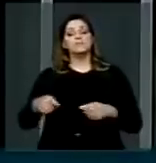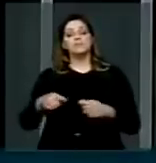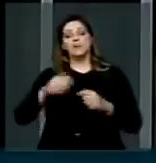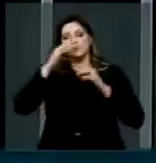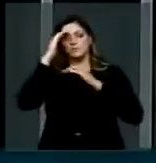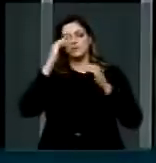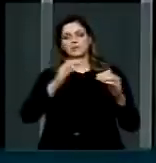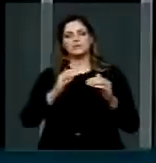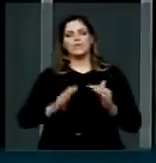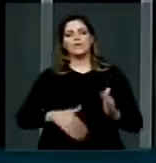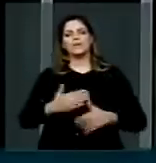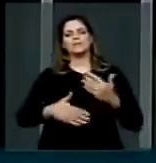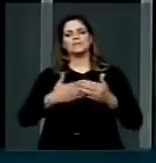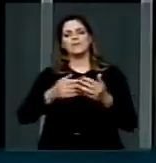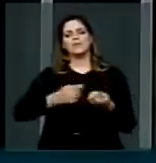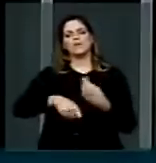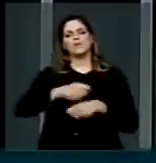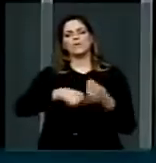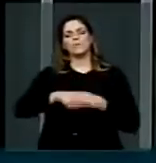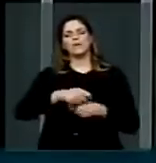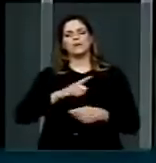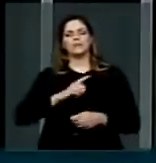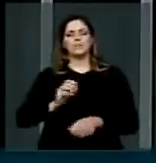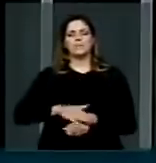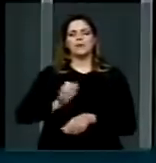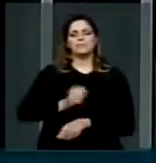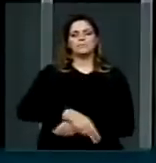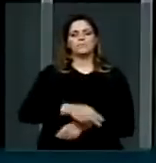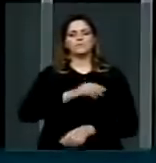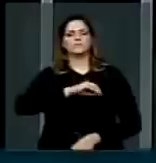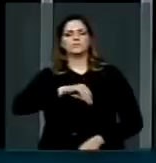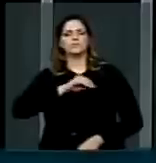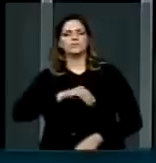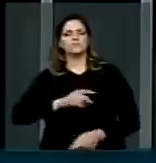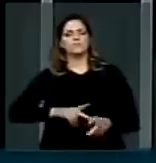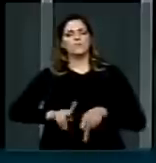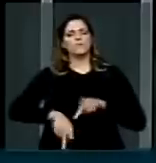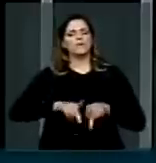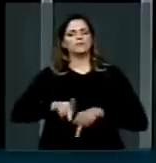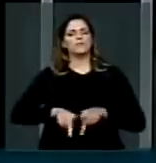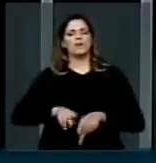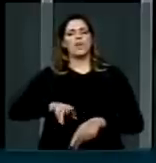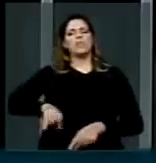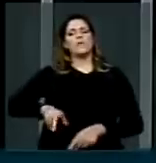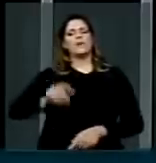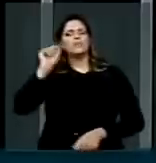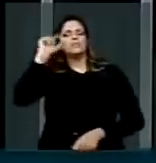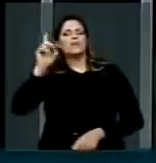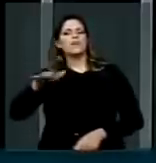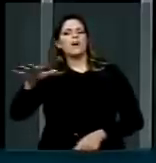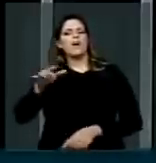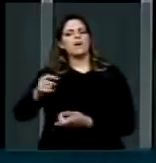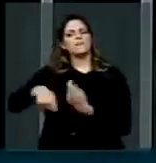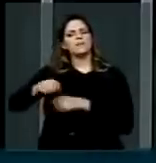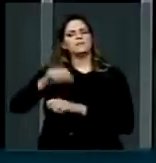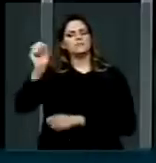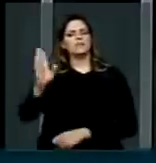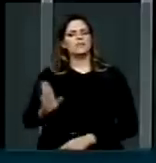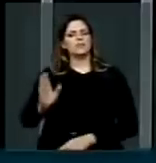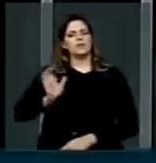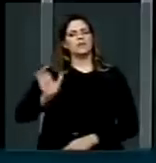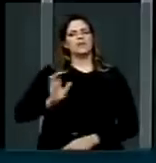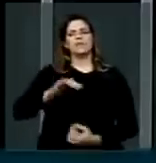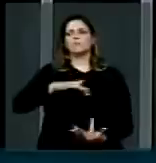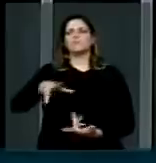um crescimento sustentado da economia, geração de emprego, distribuição de renda e não os interesses do mercado financeiro nacional e